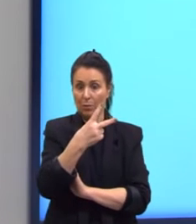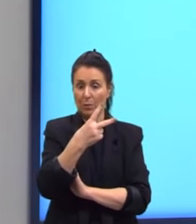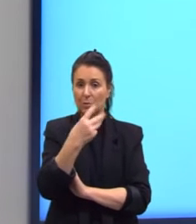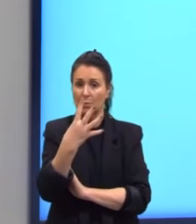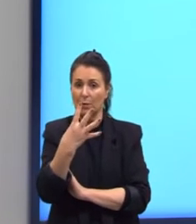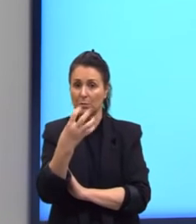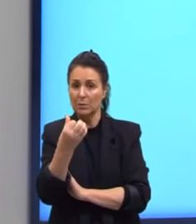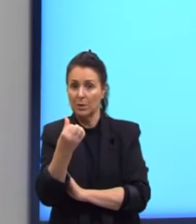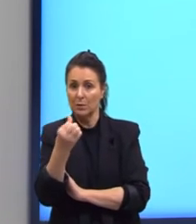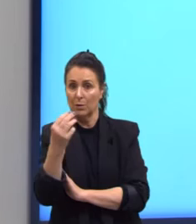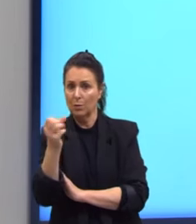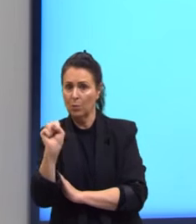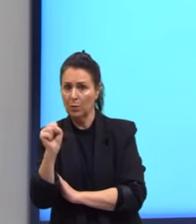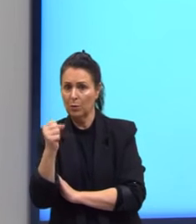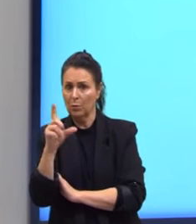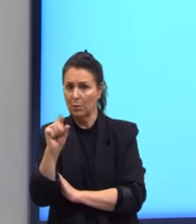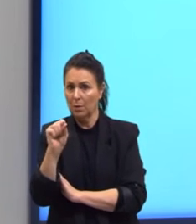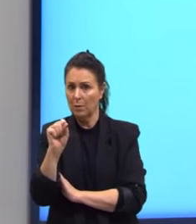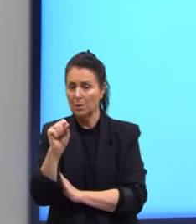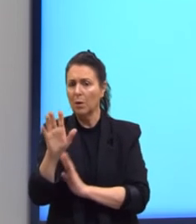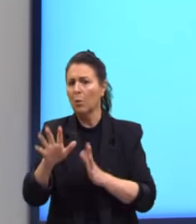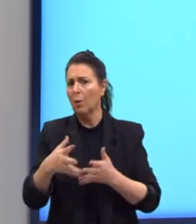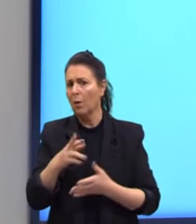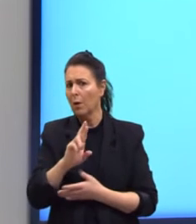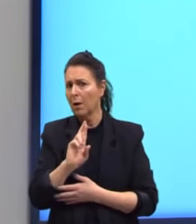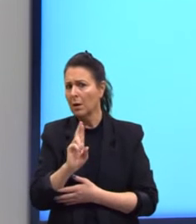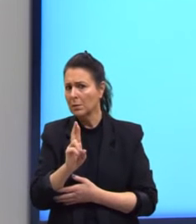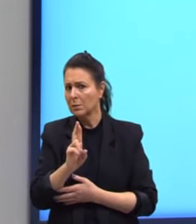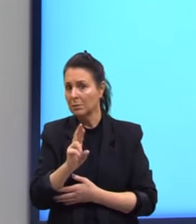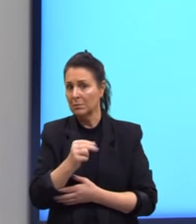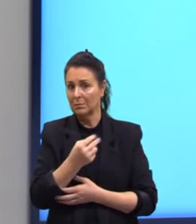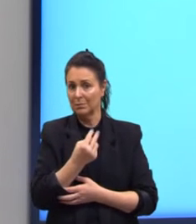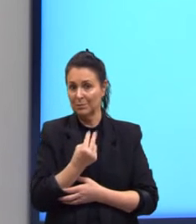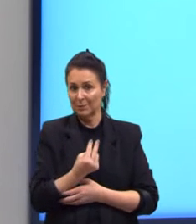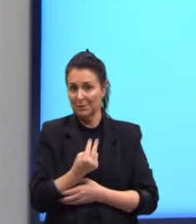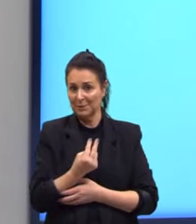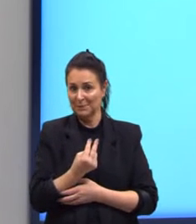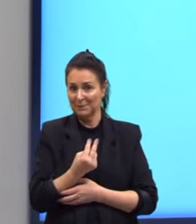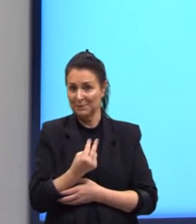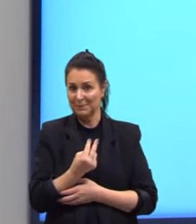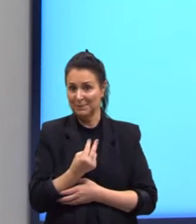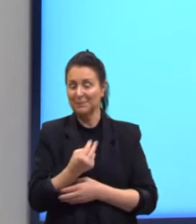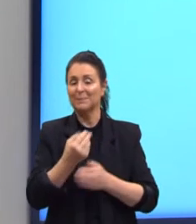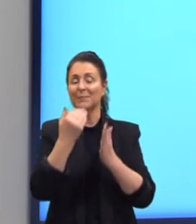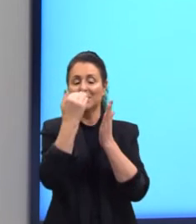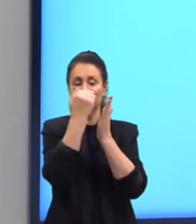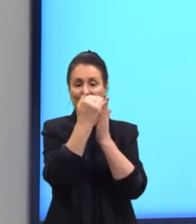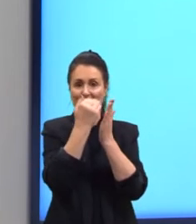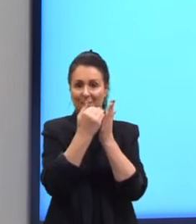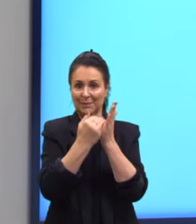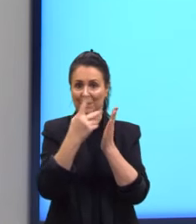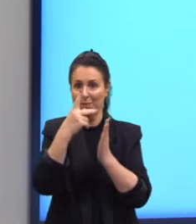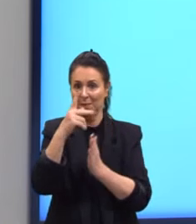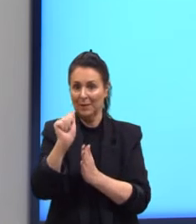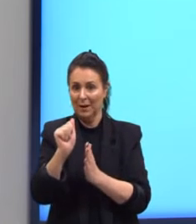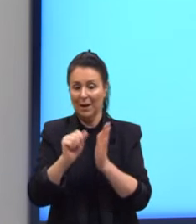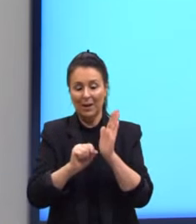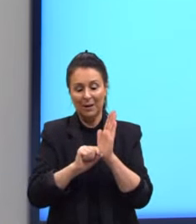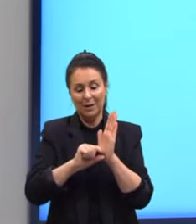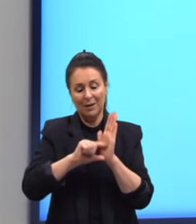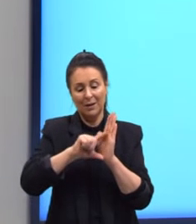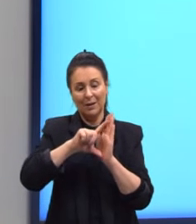6, 8, 10 a nossa razão é igual a 2. Então a classificação dessa PA é